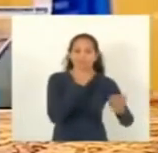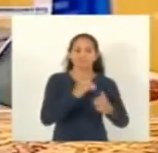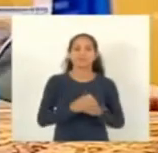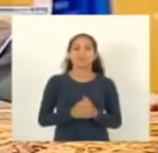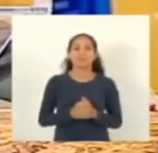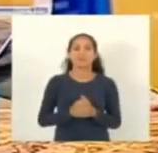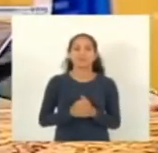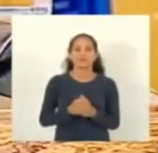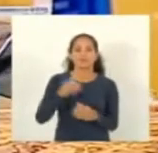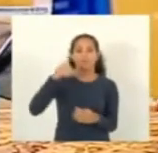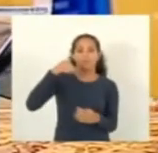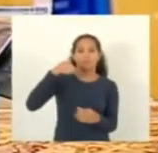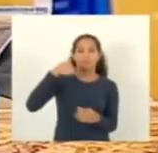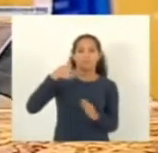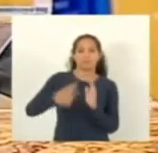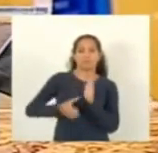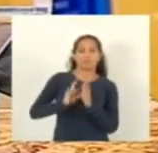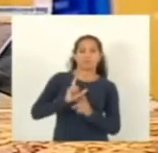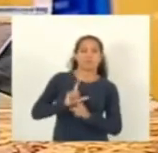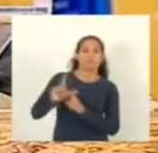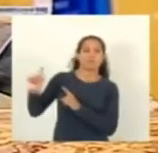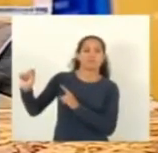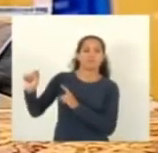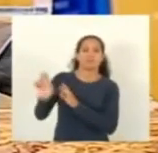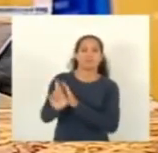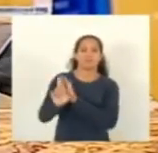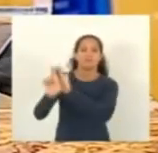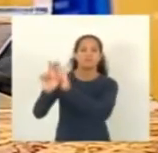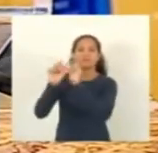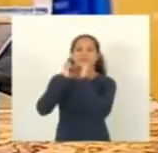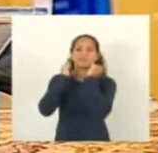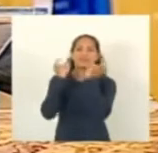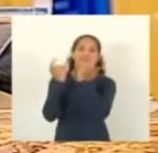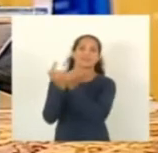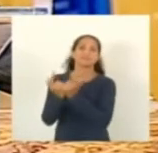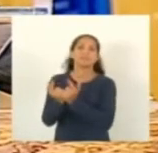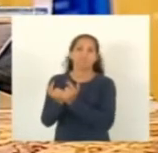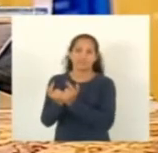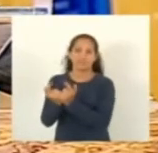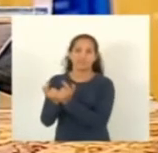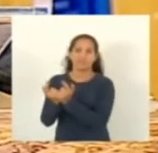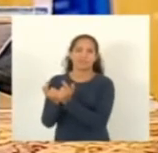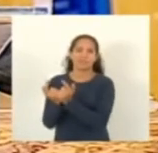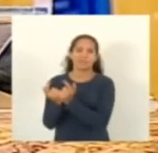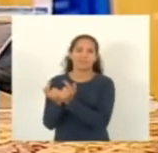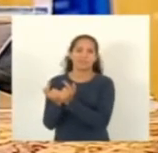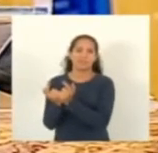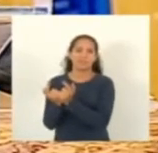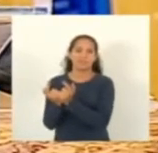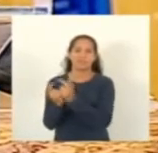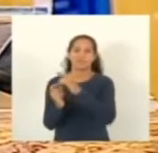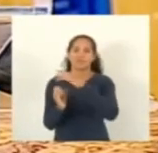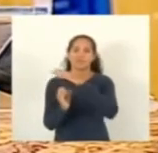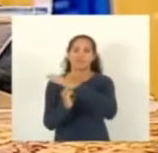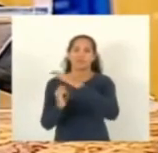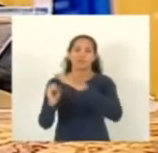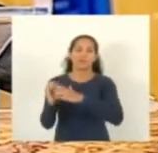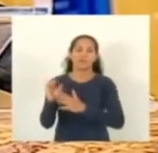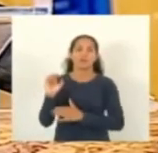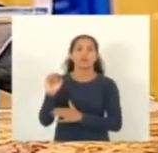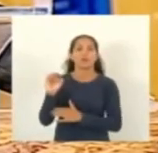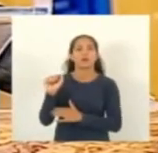que eu vou ter que sair daqui a pouquinho, que eu vou representar a Assembleia na Ordem dos Advogados.